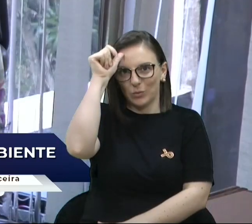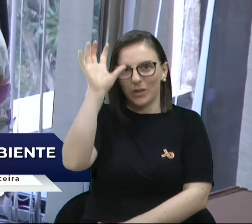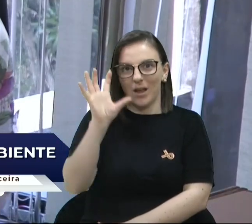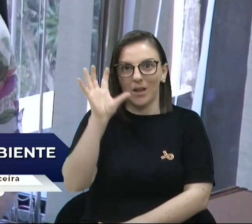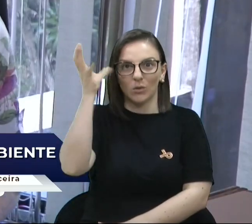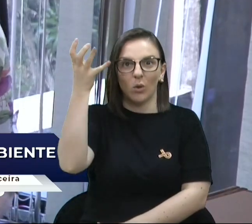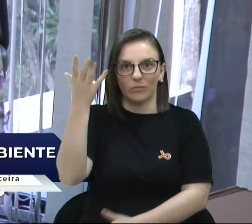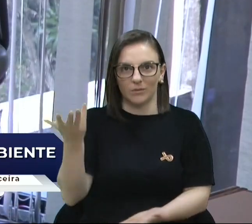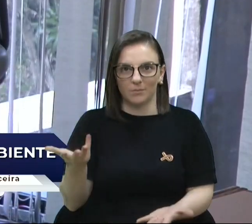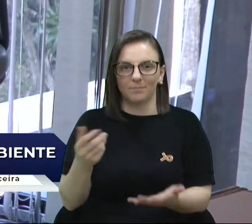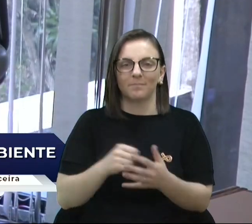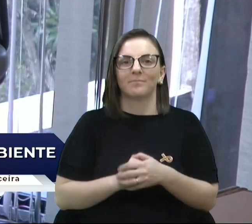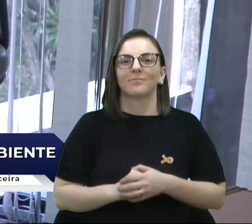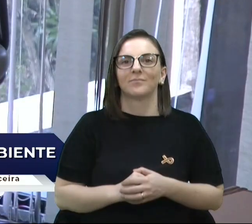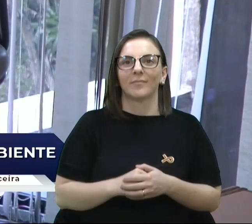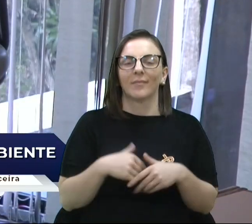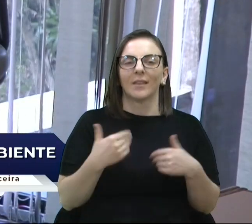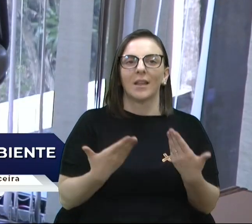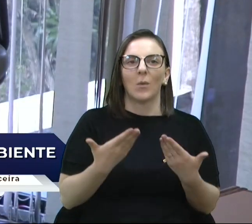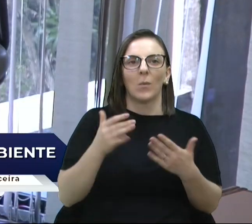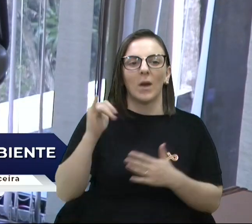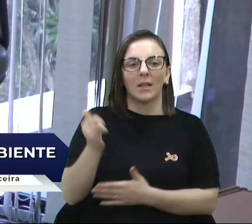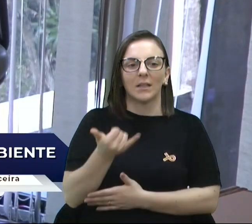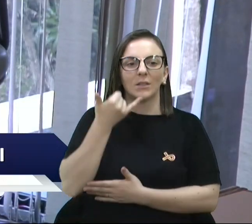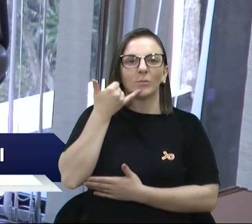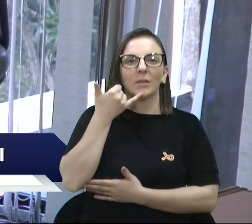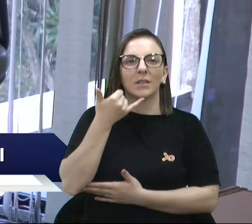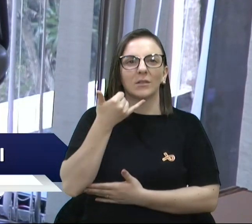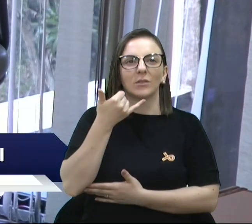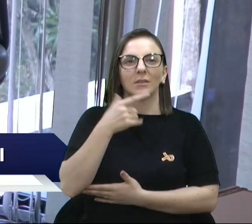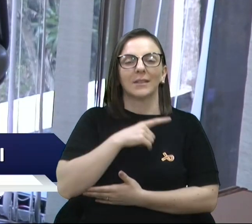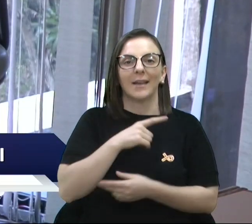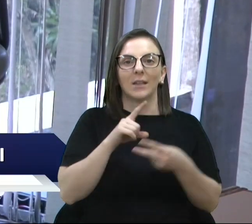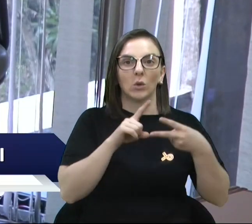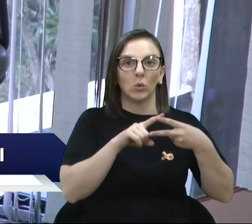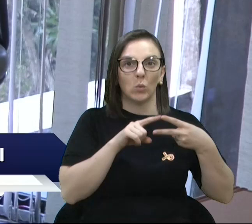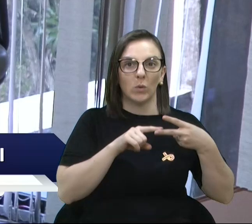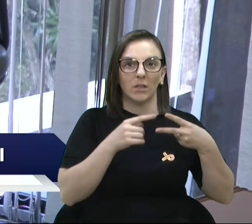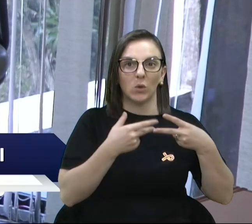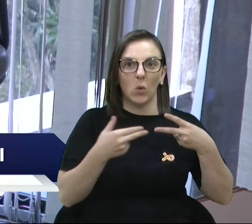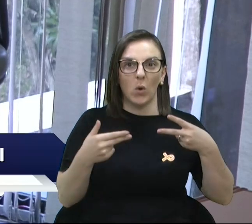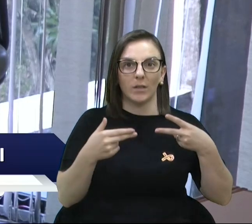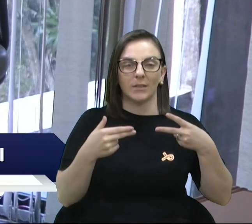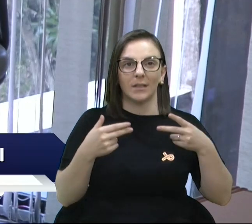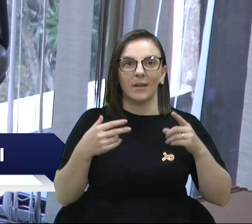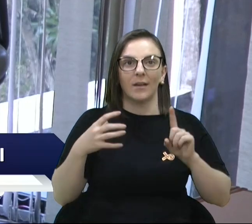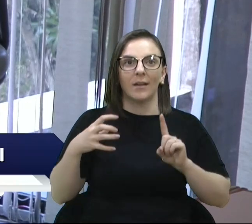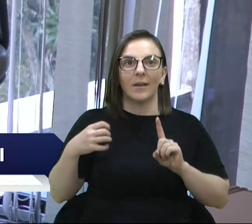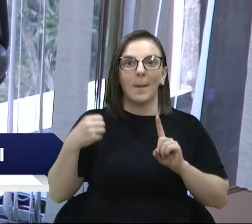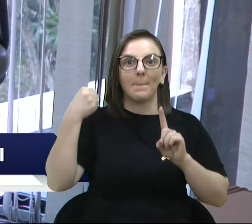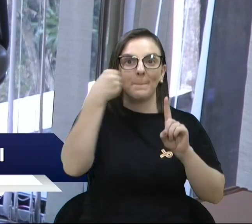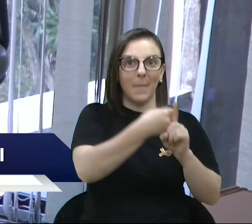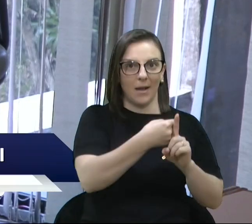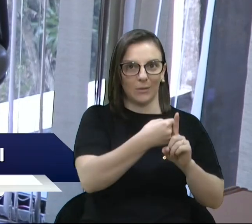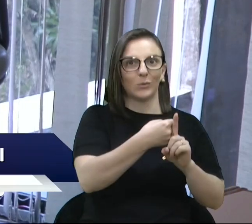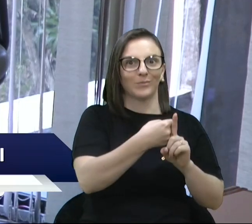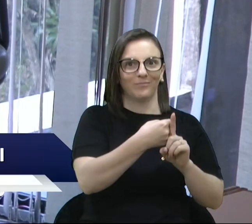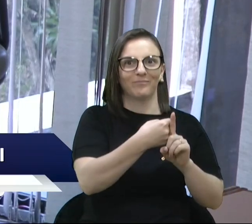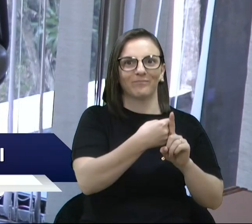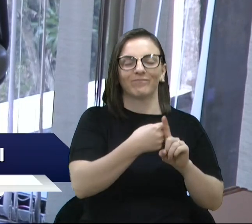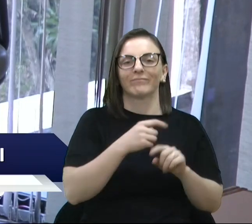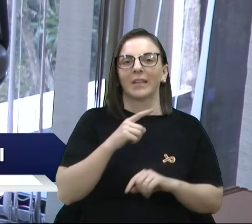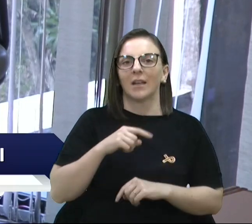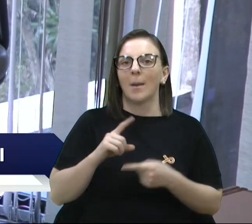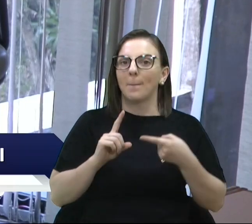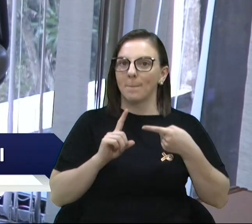gente tem, na questão do atendimento telefônico, dois fatores que impactam fortemente nisso. Um deles, e tem sido